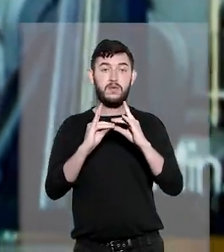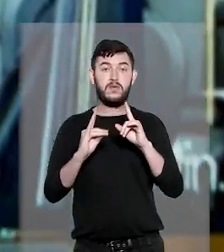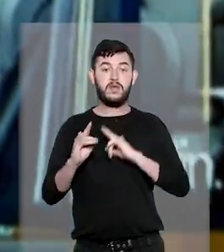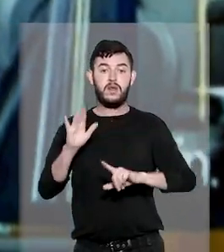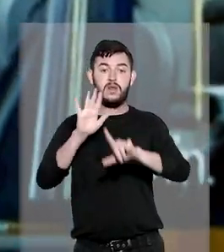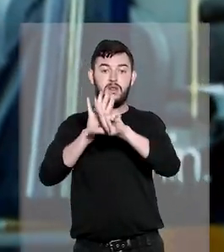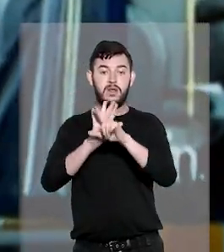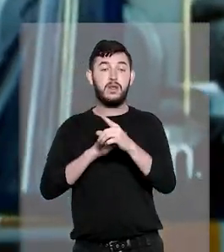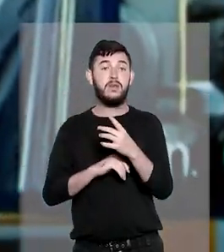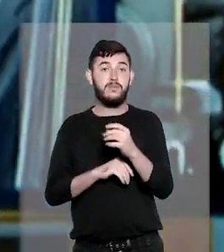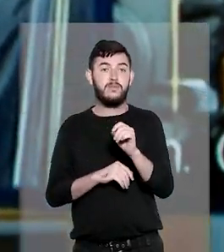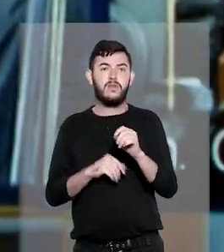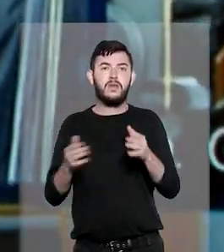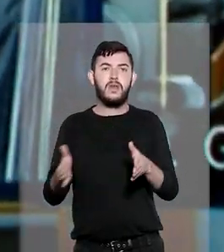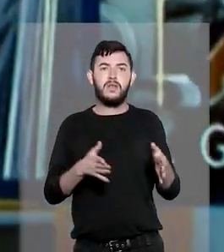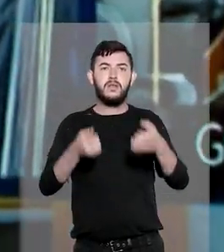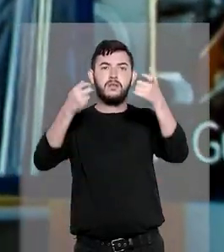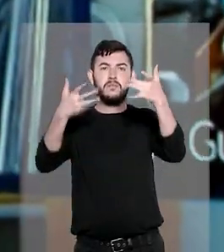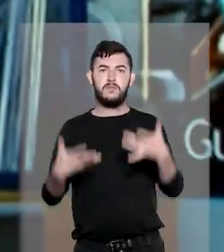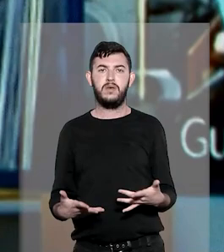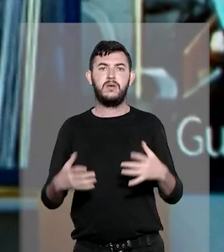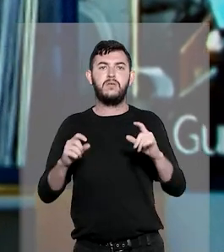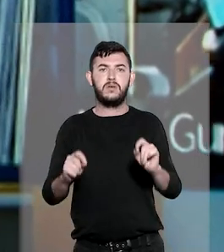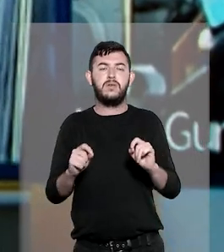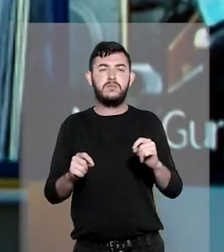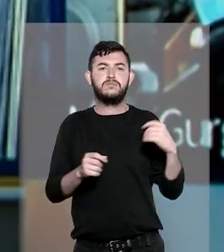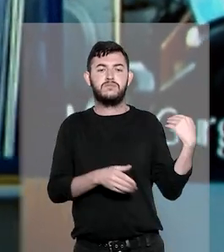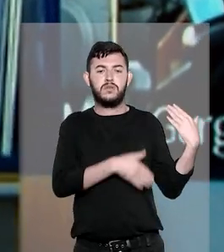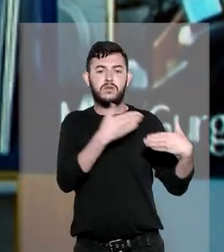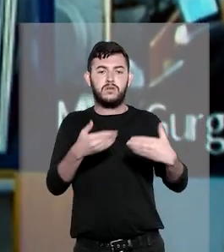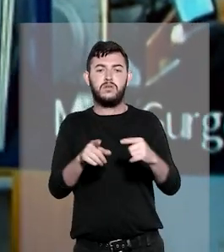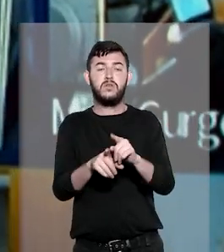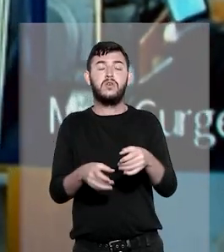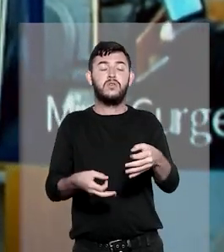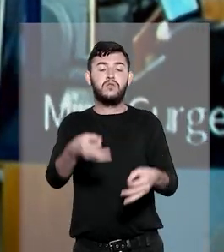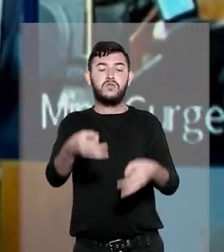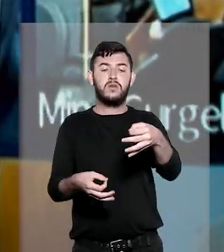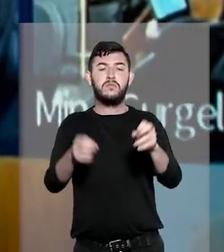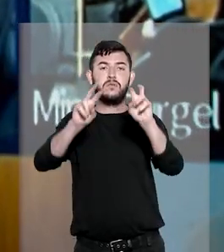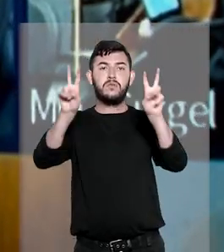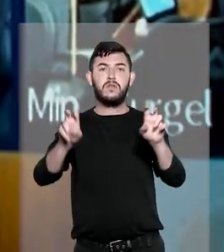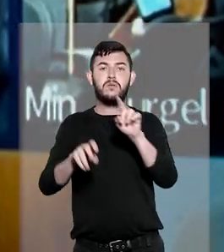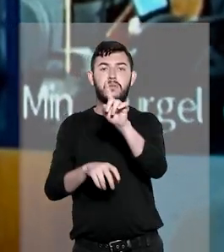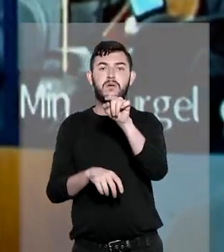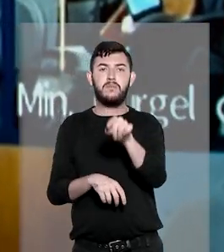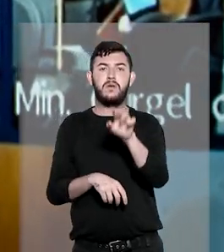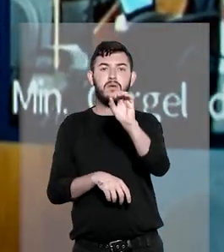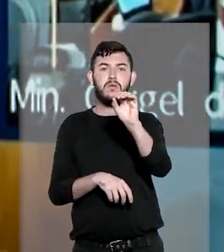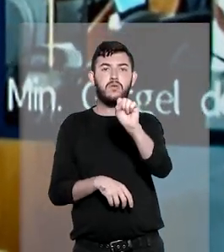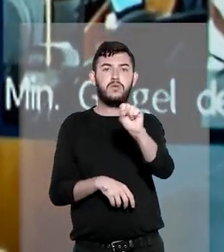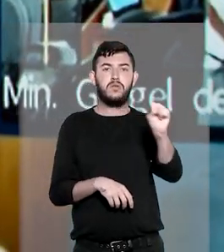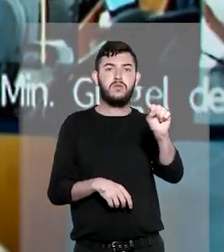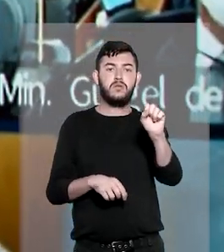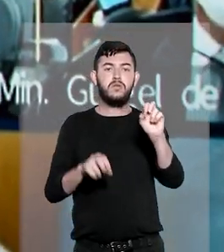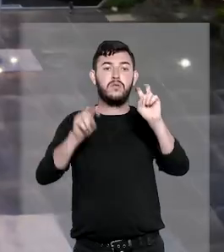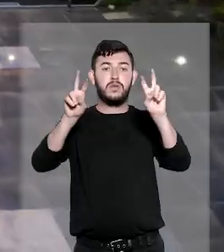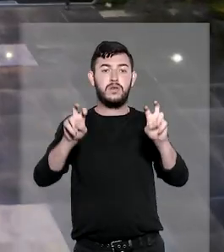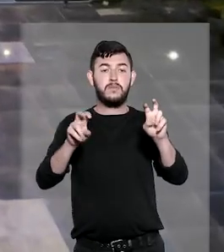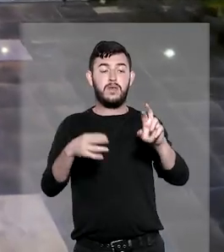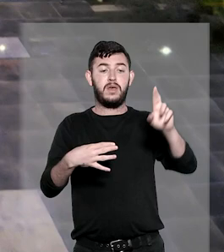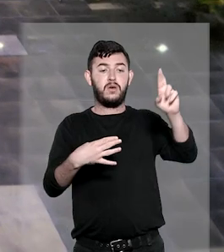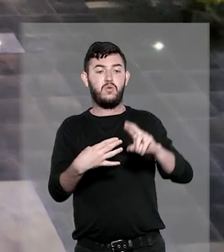O episódio conta a trajetória processual que culminou no julgamento do tema 1.088 dos recursos repetitivos.